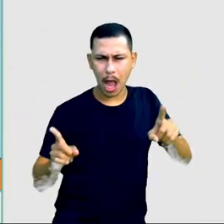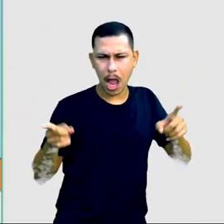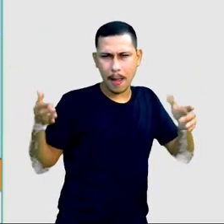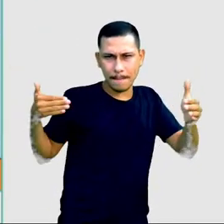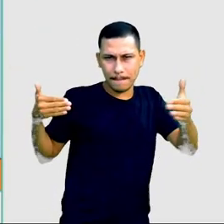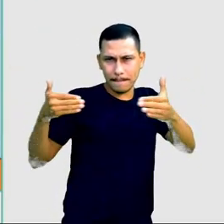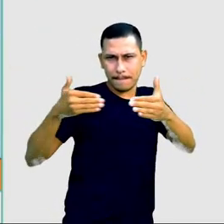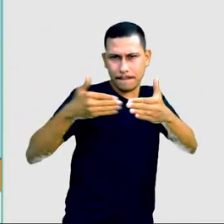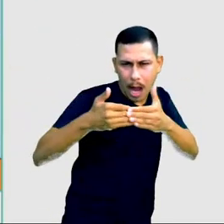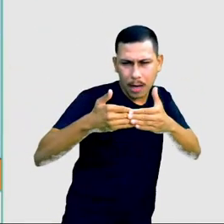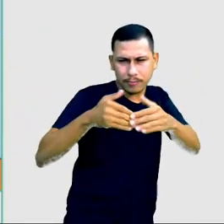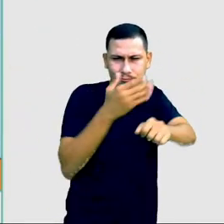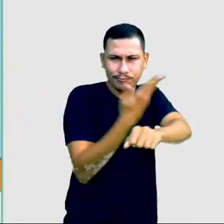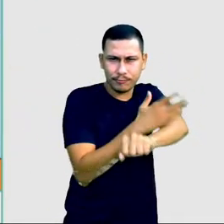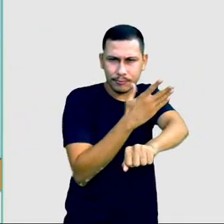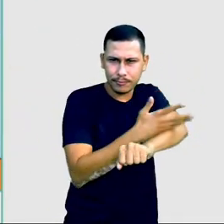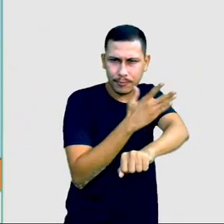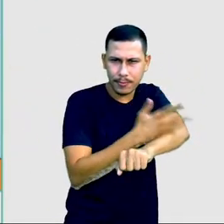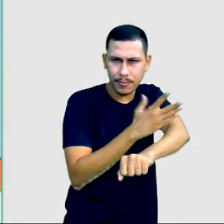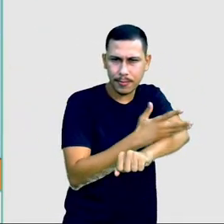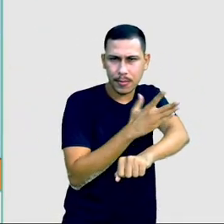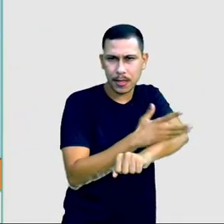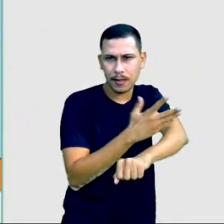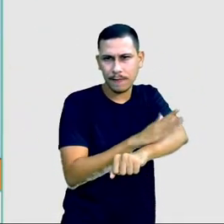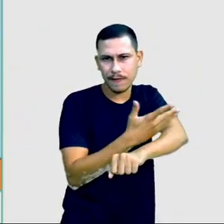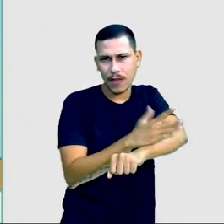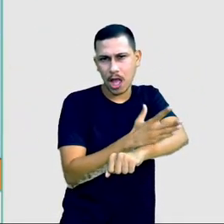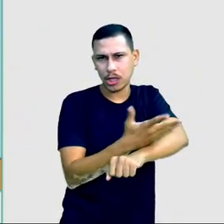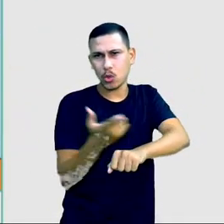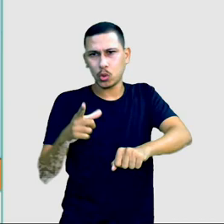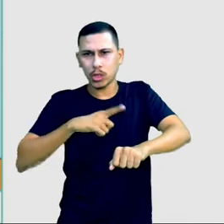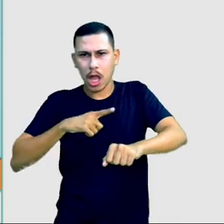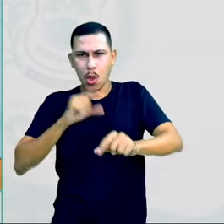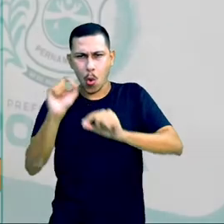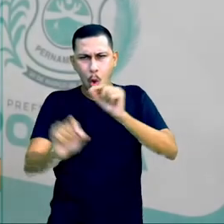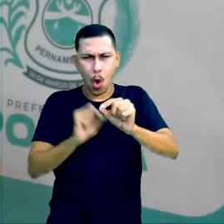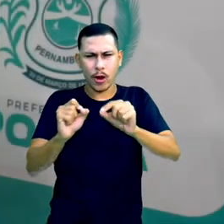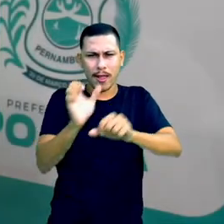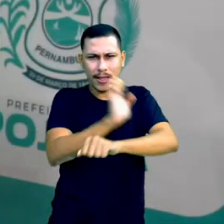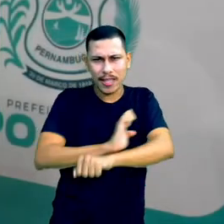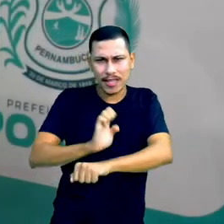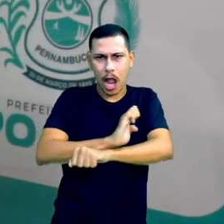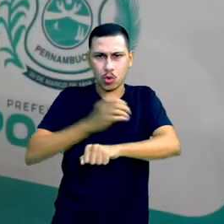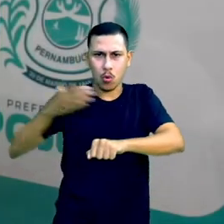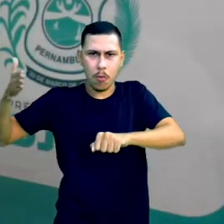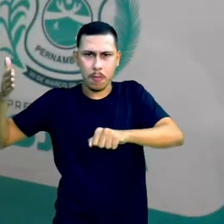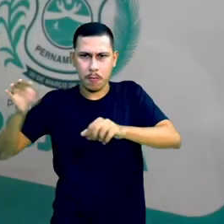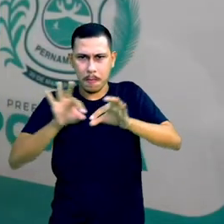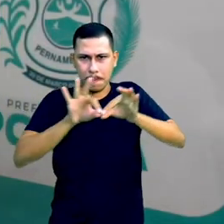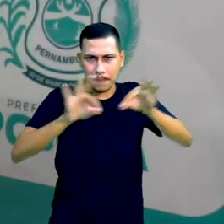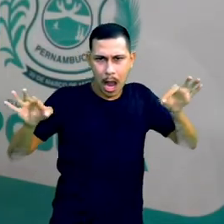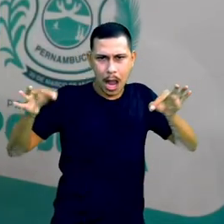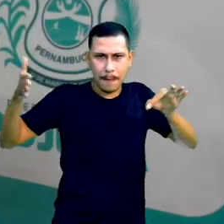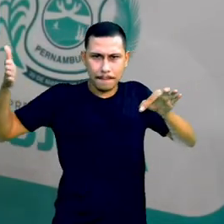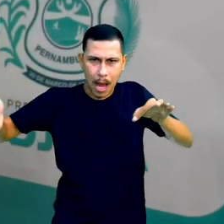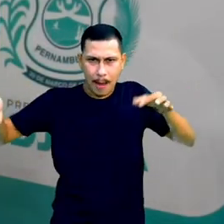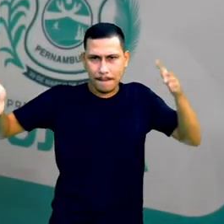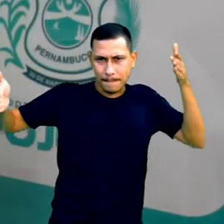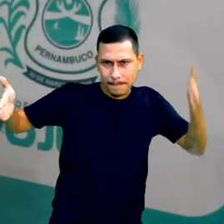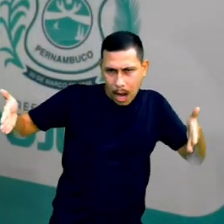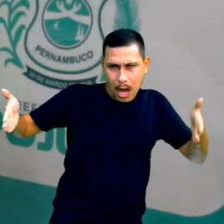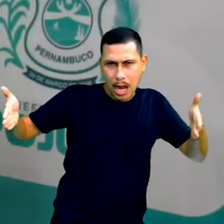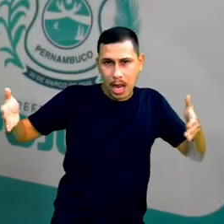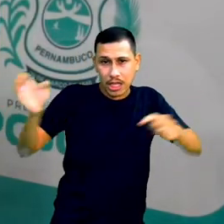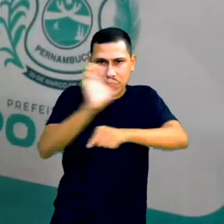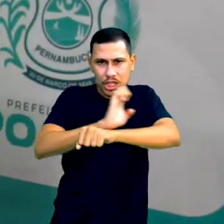ele obedece às fronteiras dos estados, limites estaduais, para que dentro de um